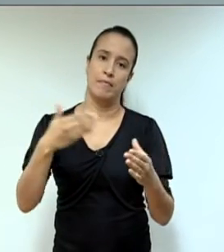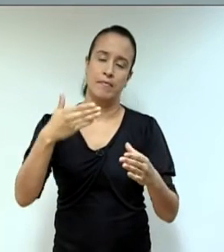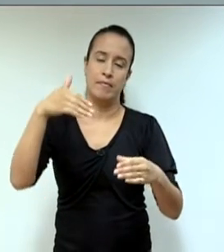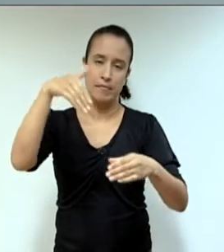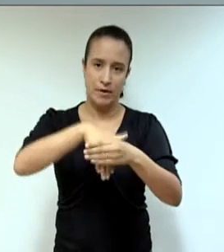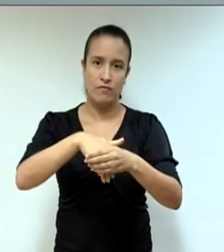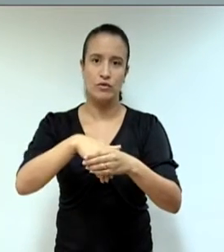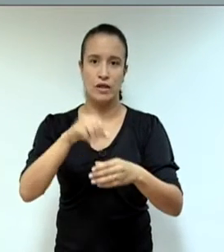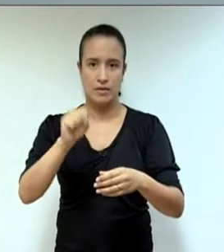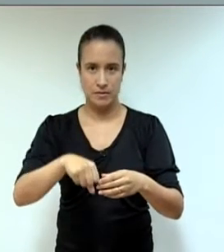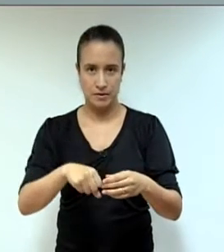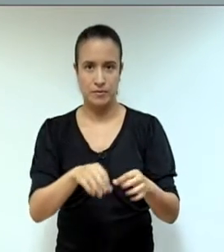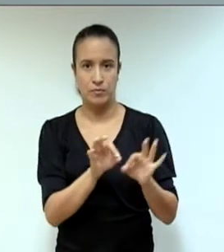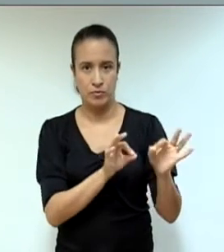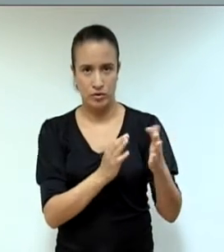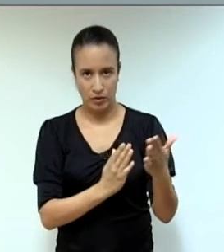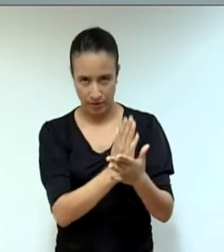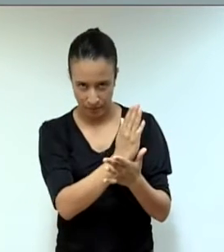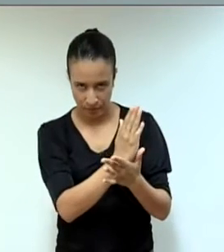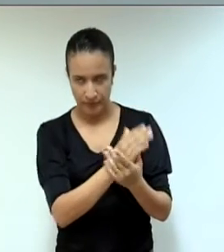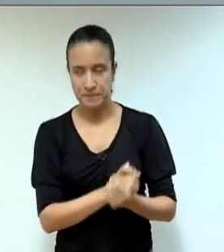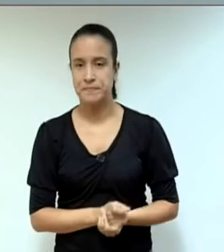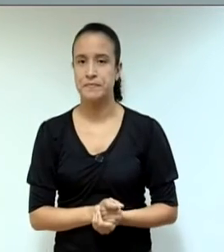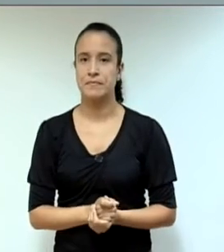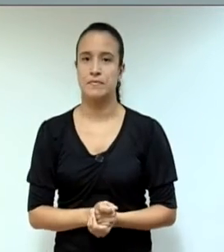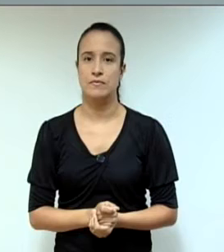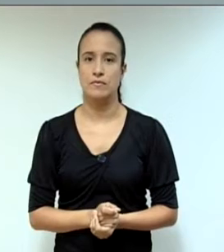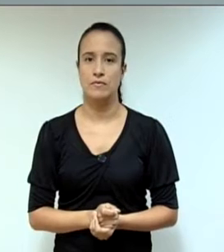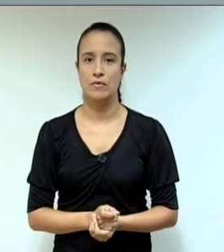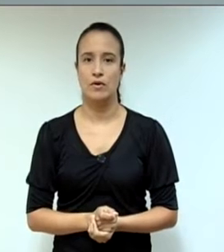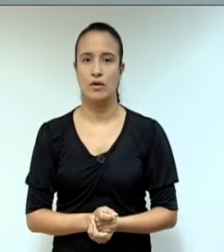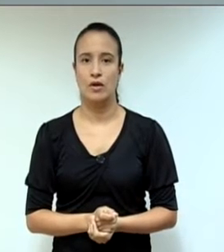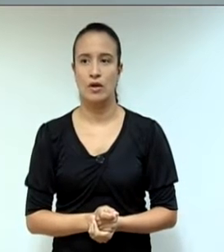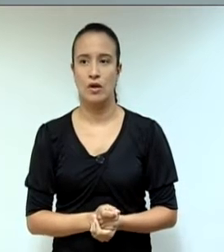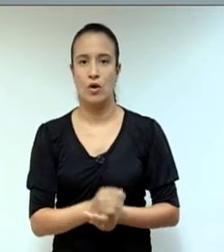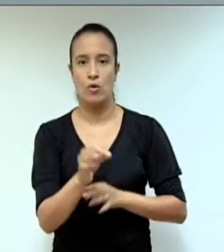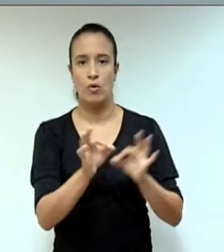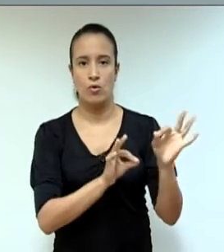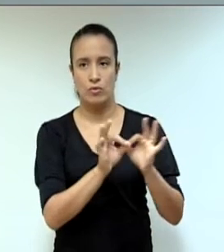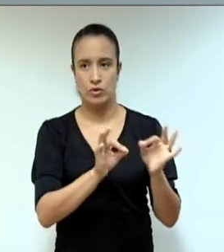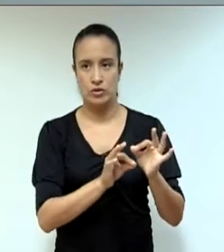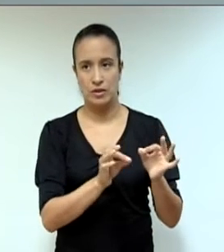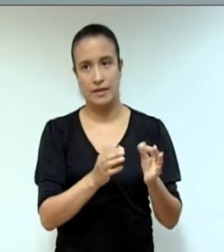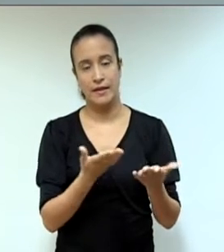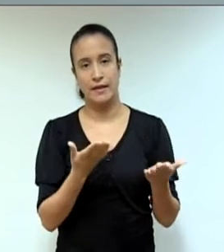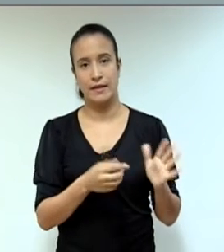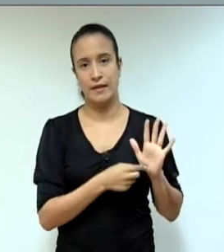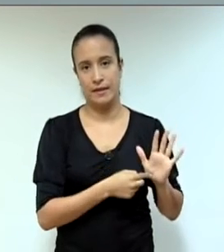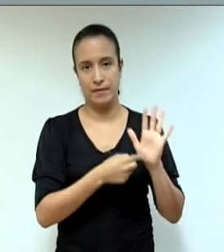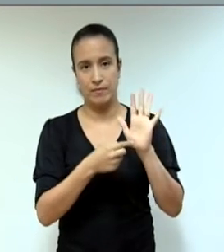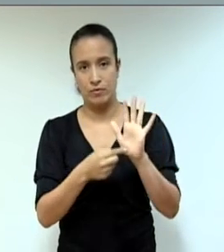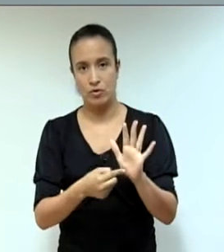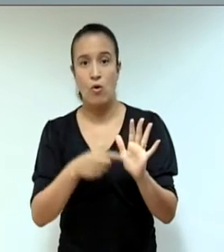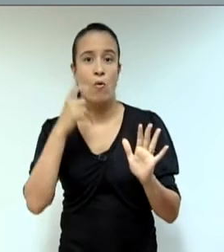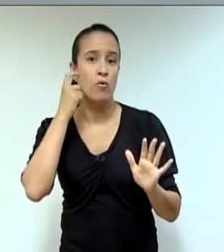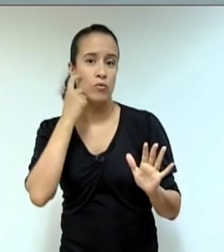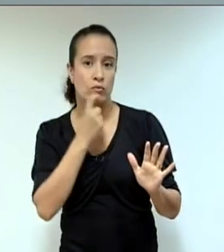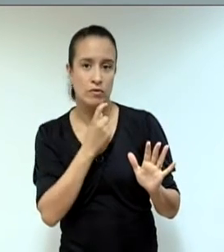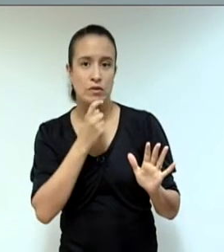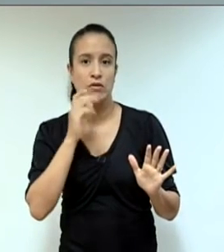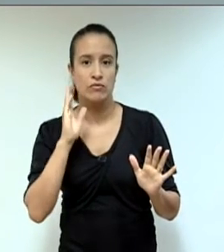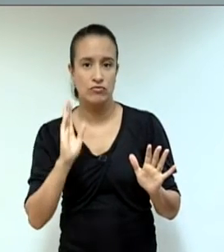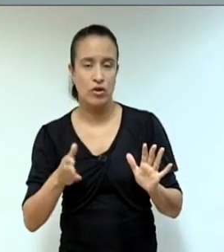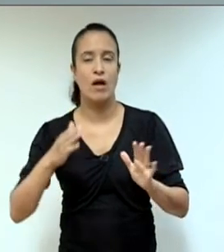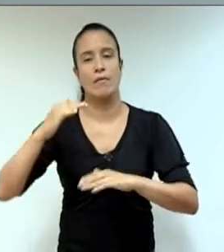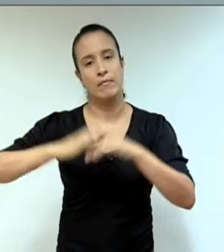incluindo a Procuradoria nesse mesmo projeto, ou em projeto de lei apartado, como tratou Ducas Elato em seu governo. Por